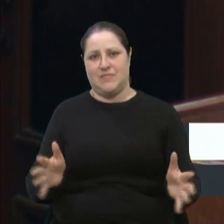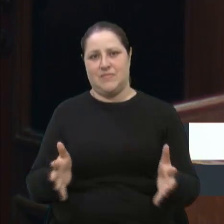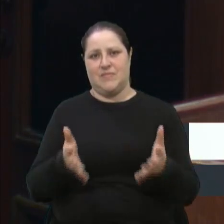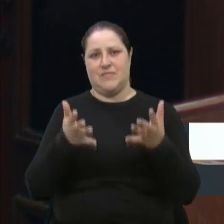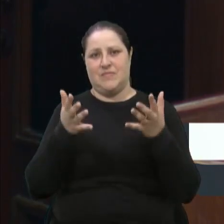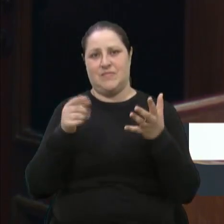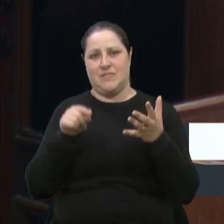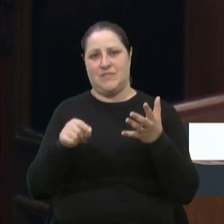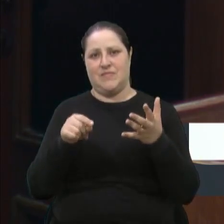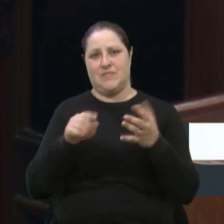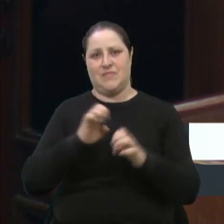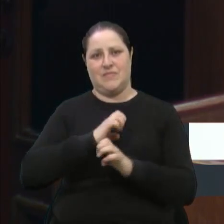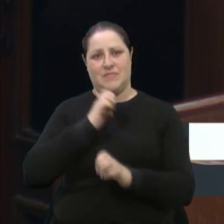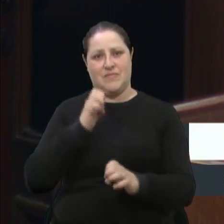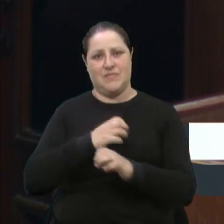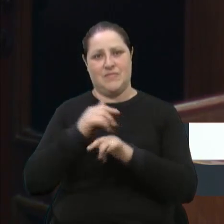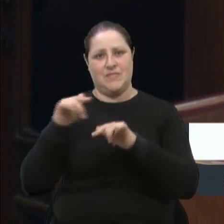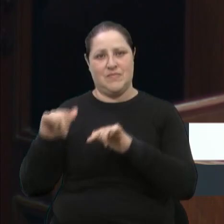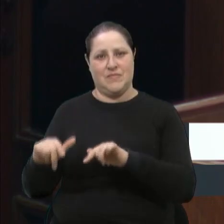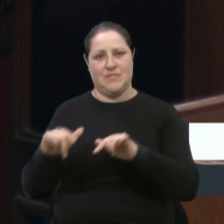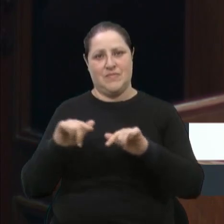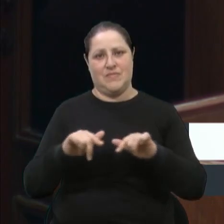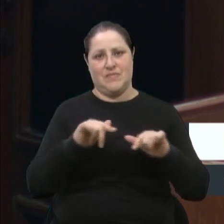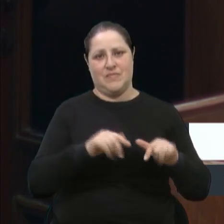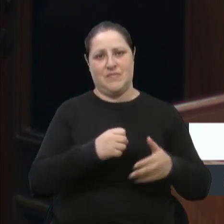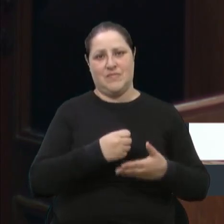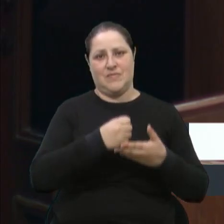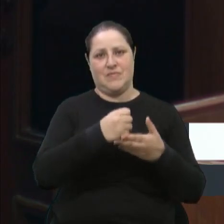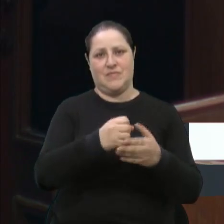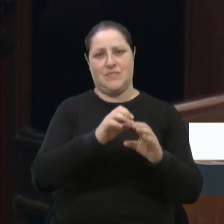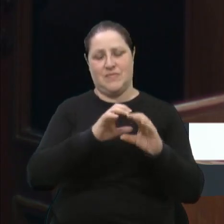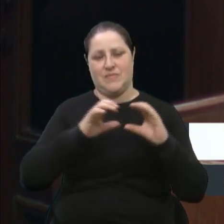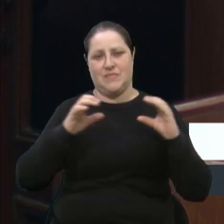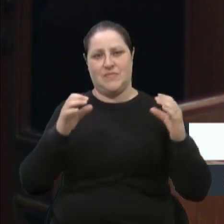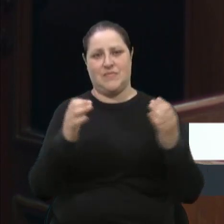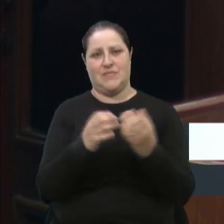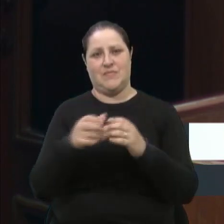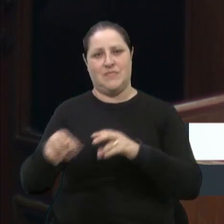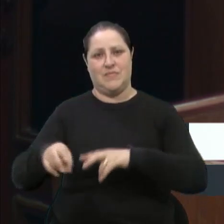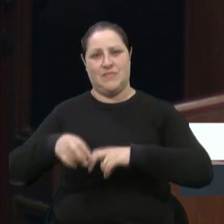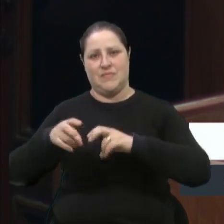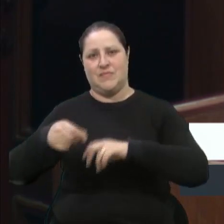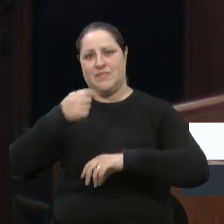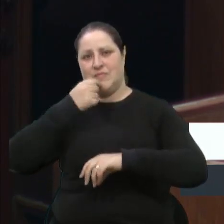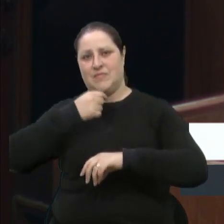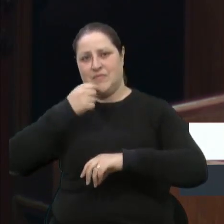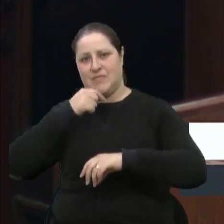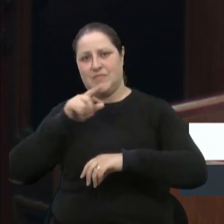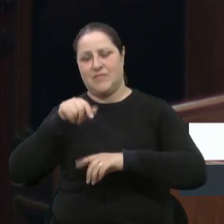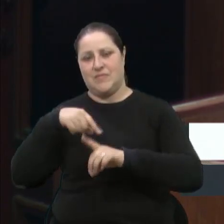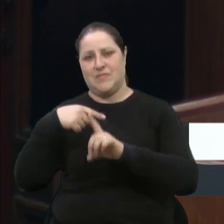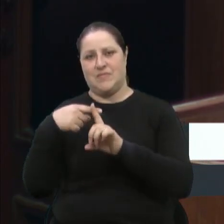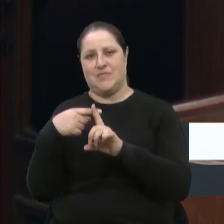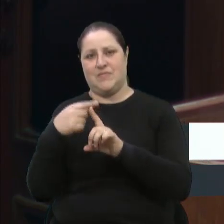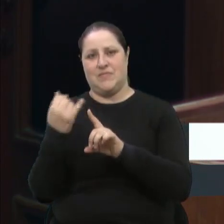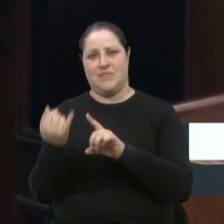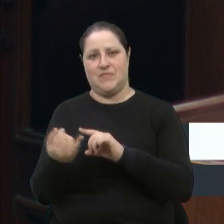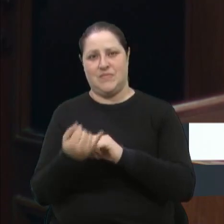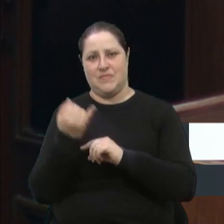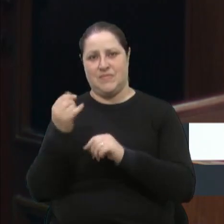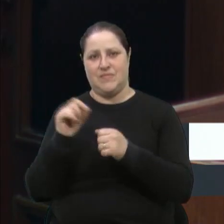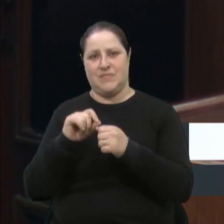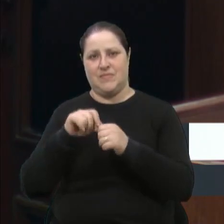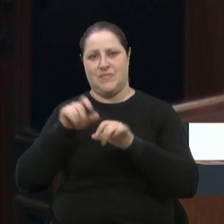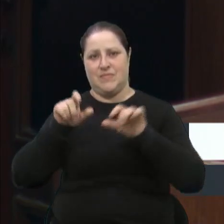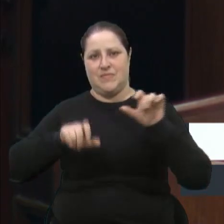empreendimentos, esses espaços, levar a nossa comunidade para o interior de Caxias do Sul, que é algo tão positivo, tão importante e fazer com que as